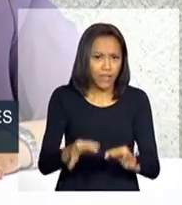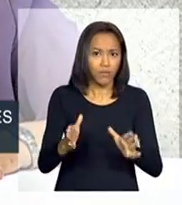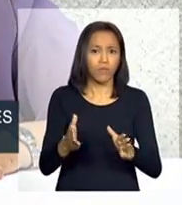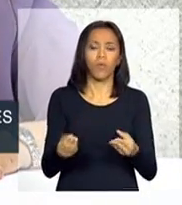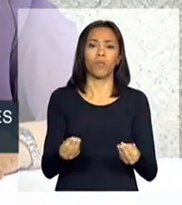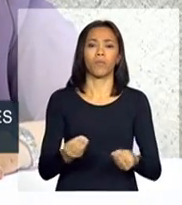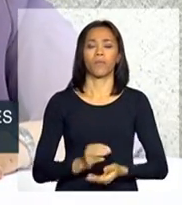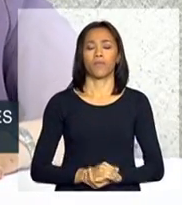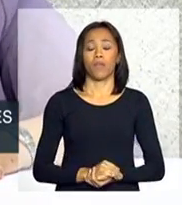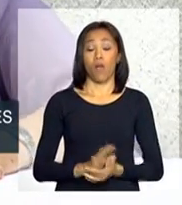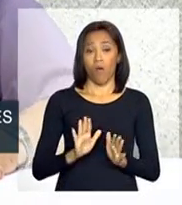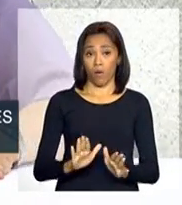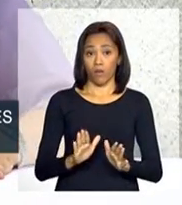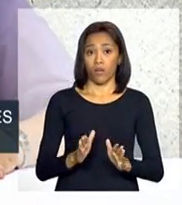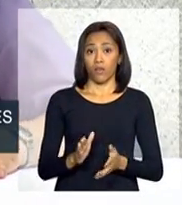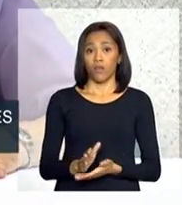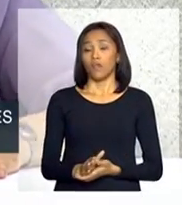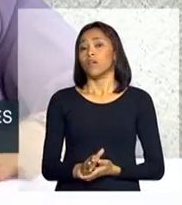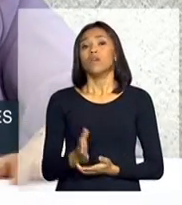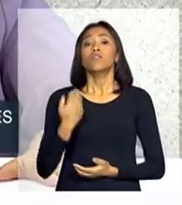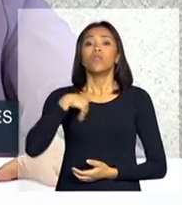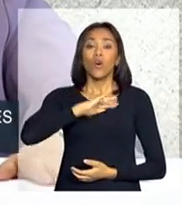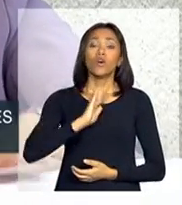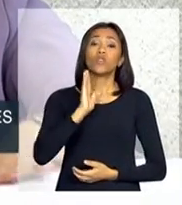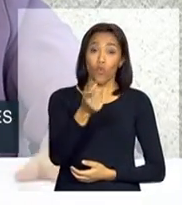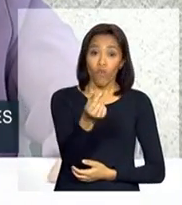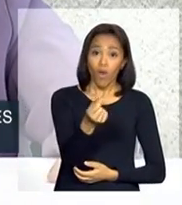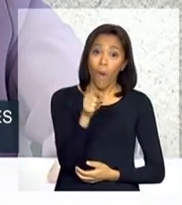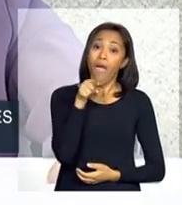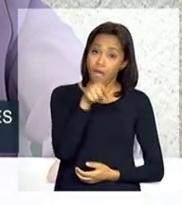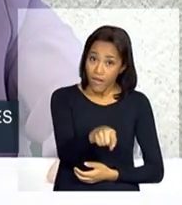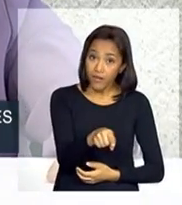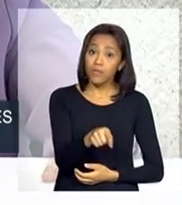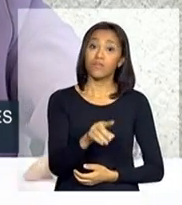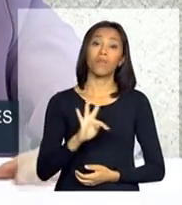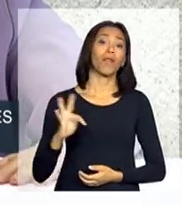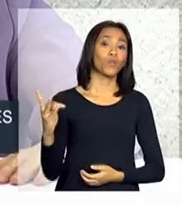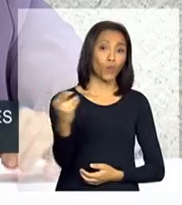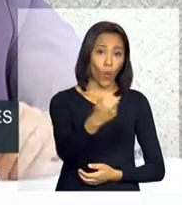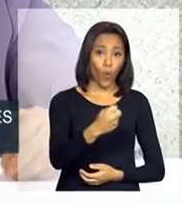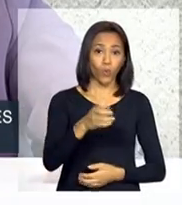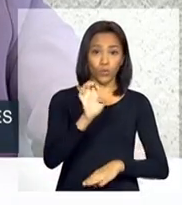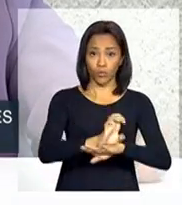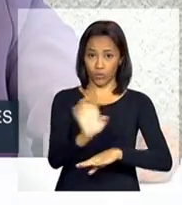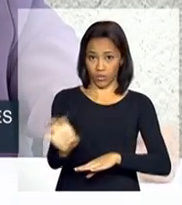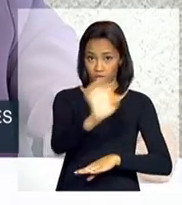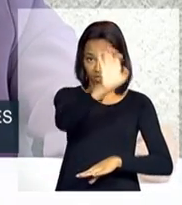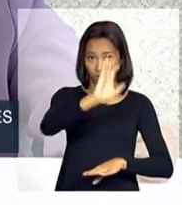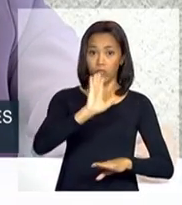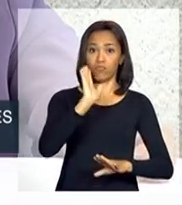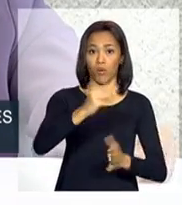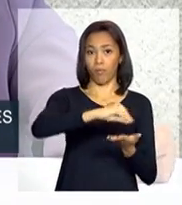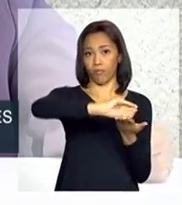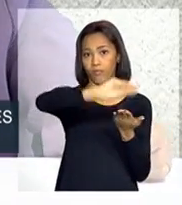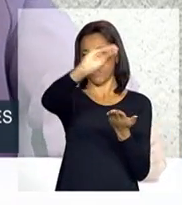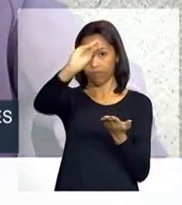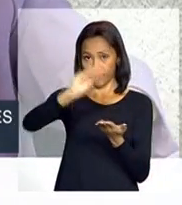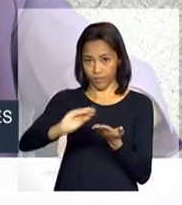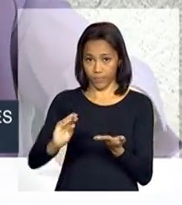tinha... Veja bem, nós já temos... O valor é esse e o valor é para todas as capitais, neste primeiro momento,